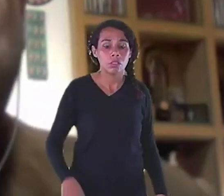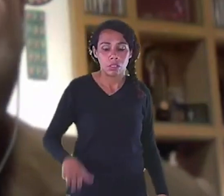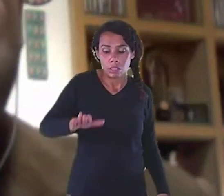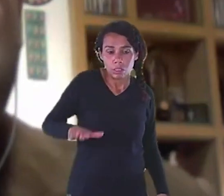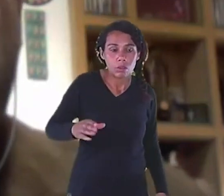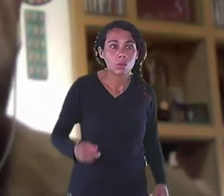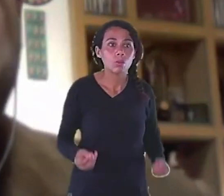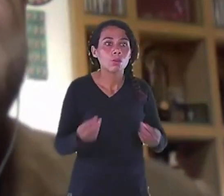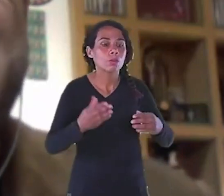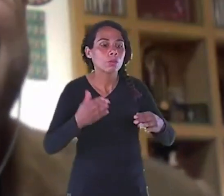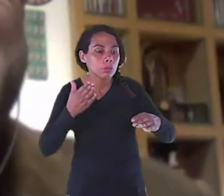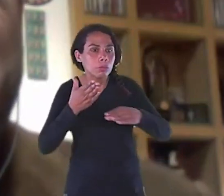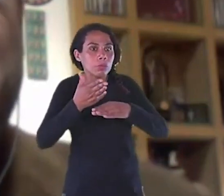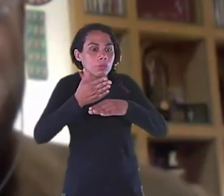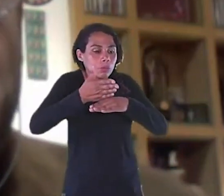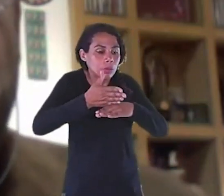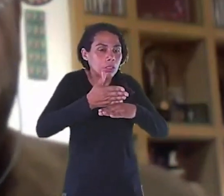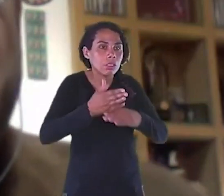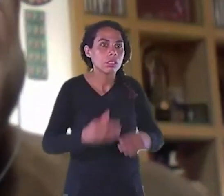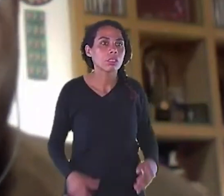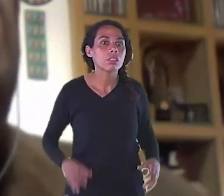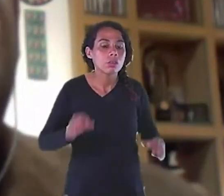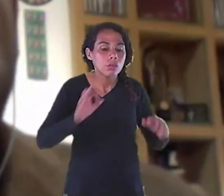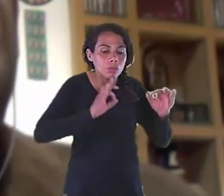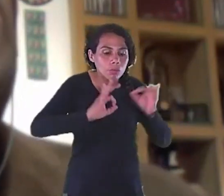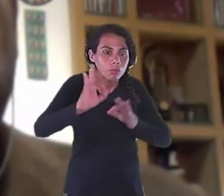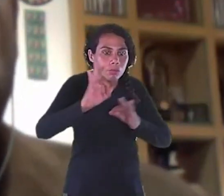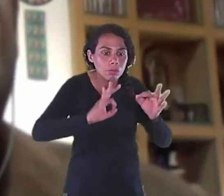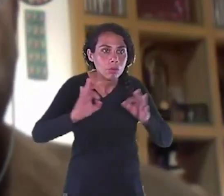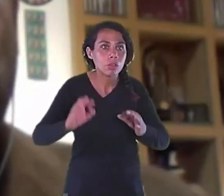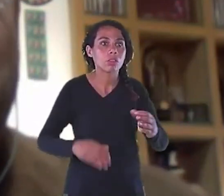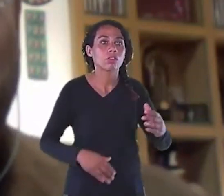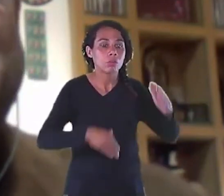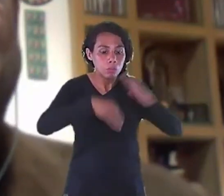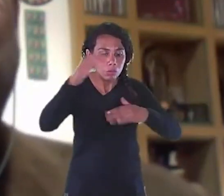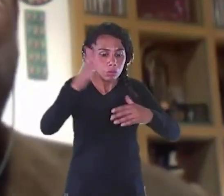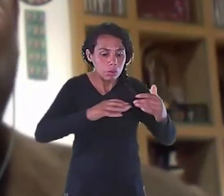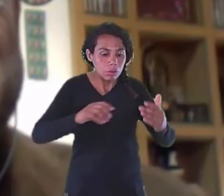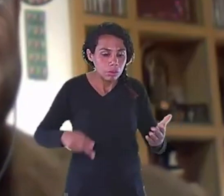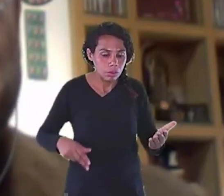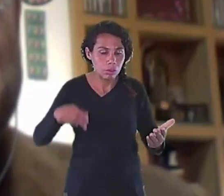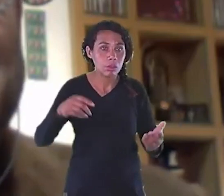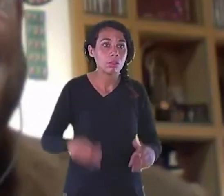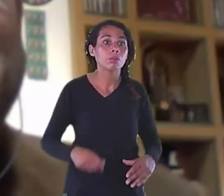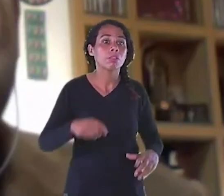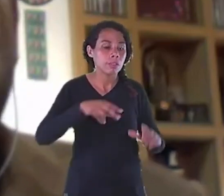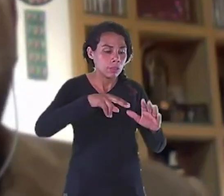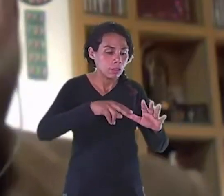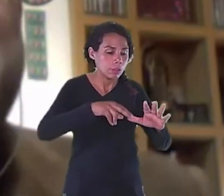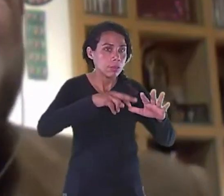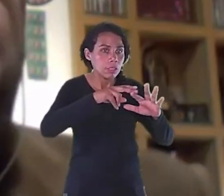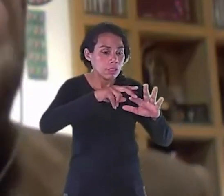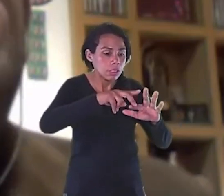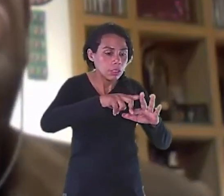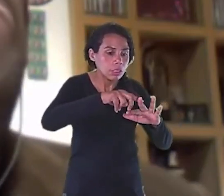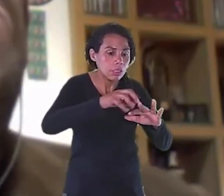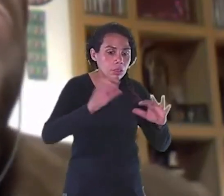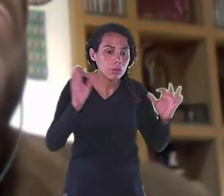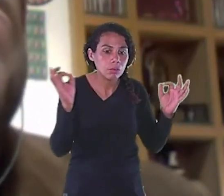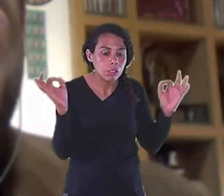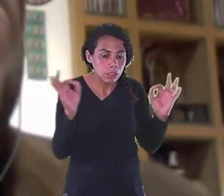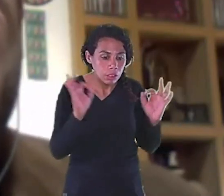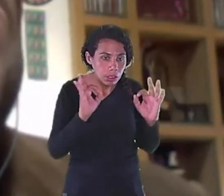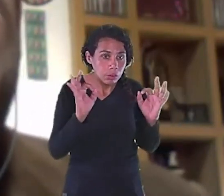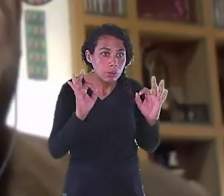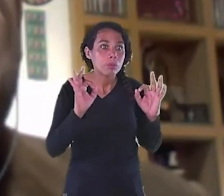prêmio Com o Passodoro Que é o maior prêmio Design da Itália Desenhado por Rodolfo Bonetto Em 72 Cada cappuccino Que eu